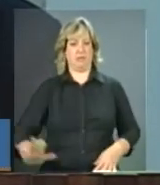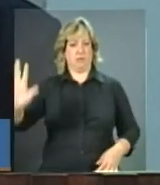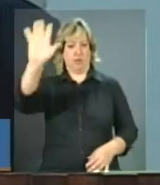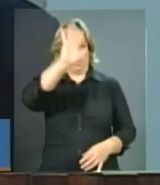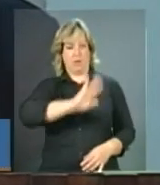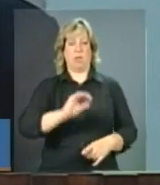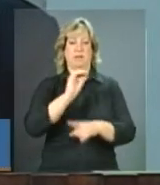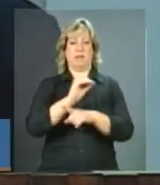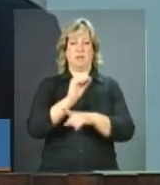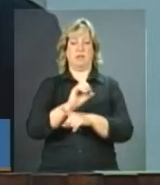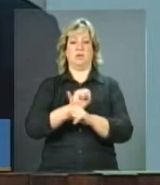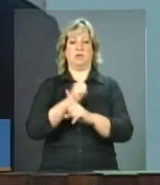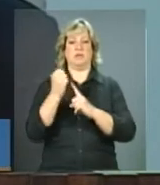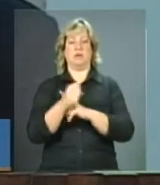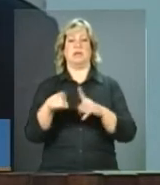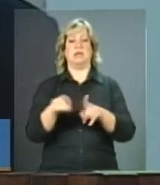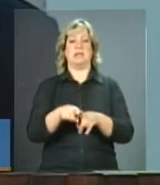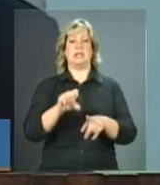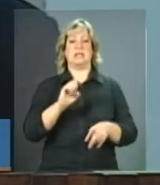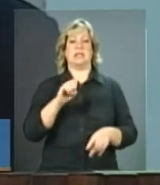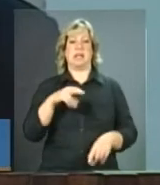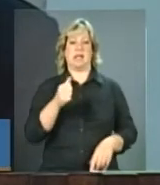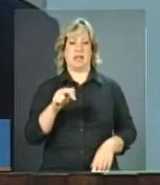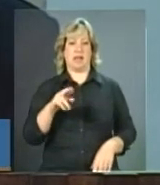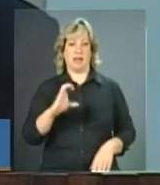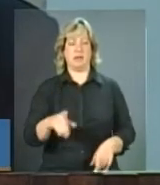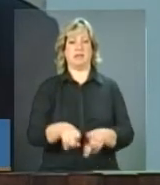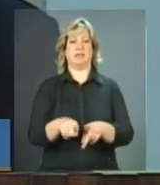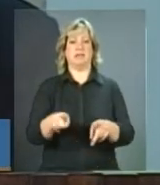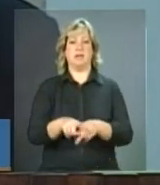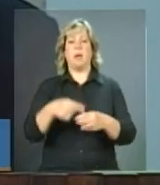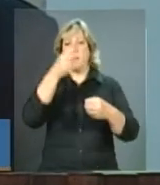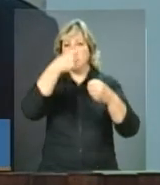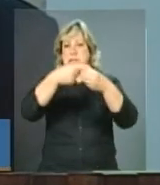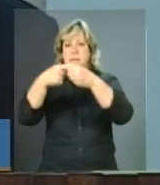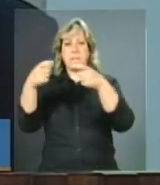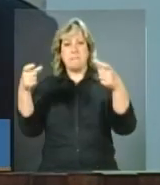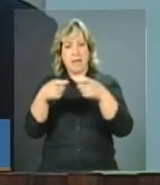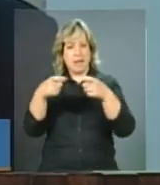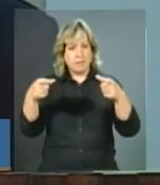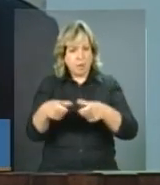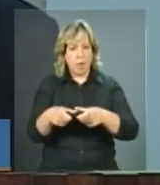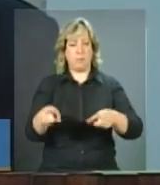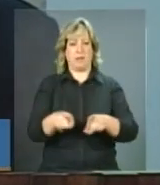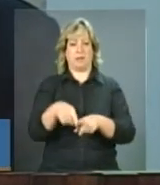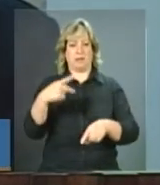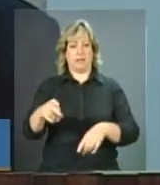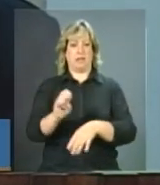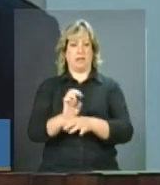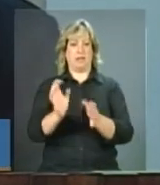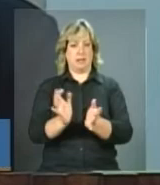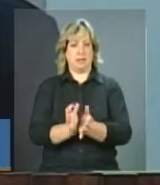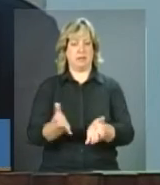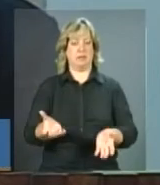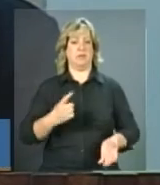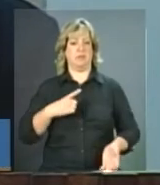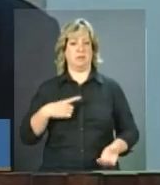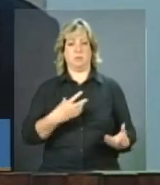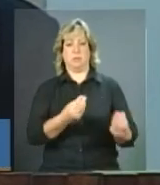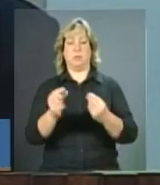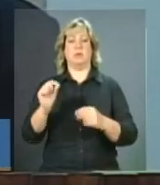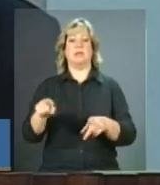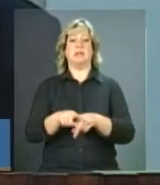a SENARC nos municípios menores, em grande quantidade neste estado, as ações de proteção social básica e